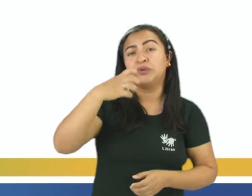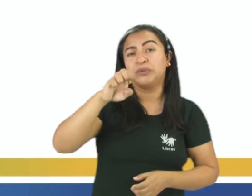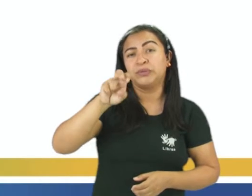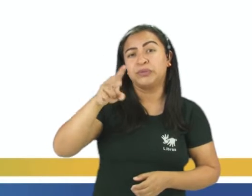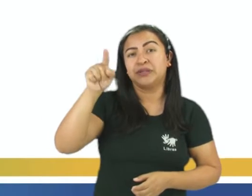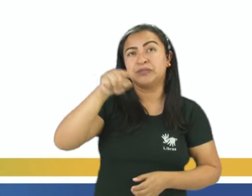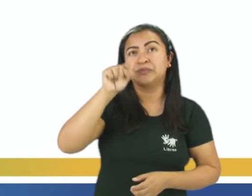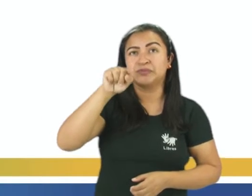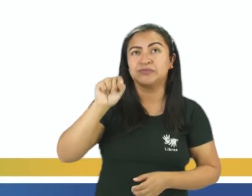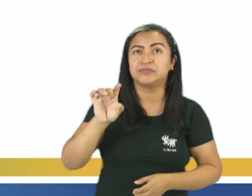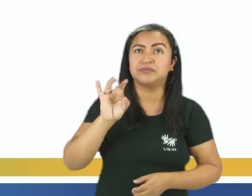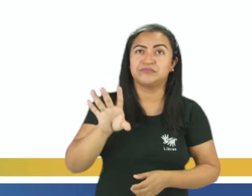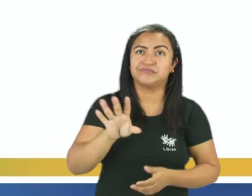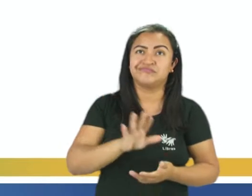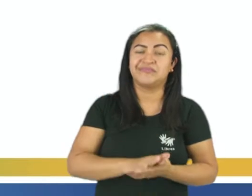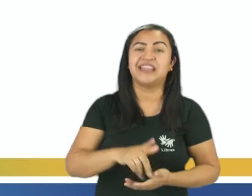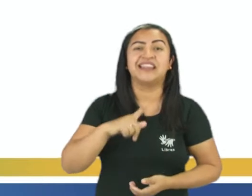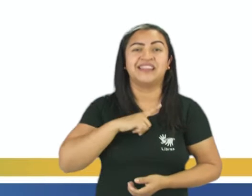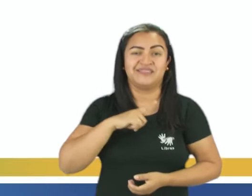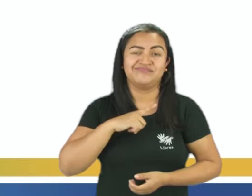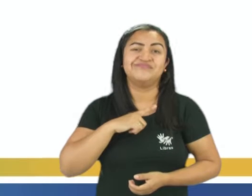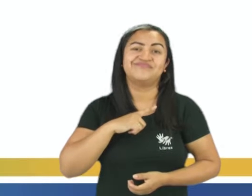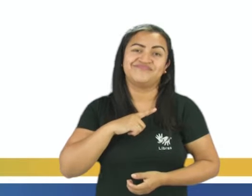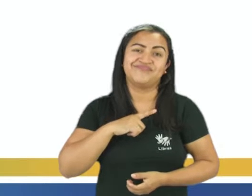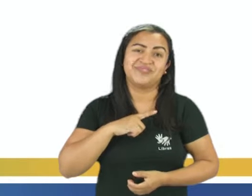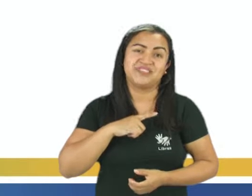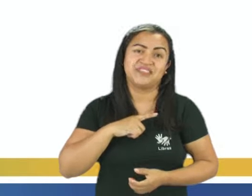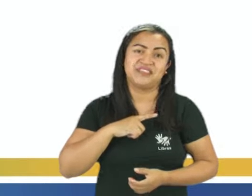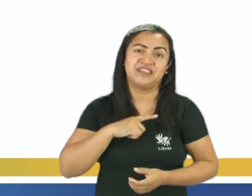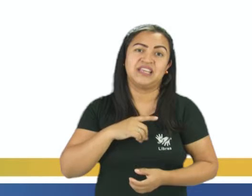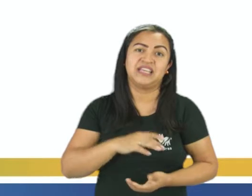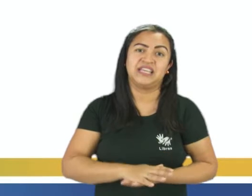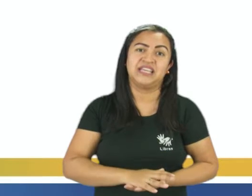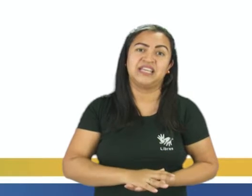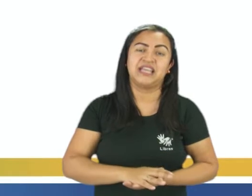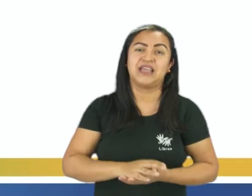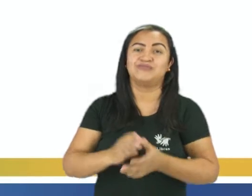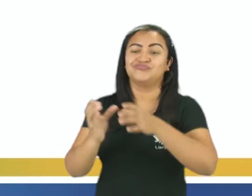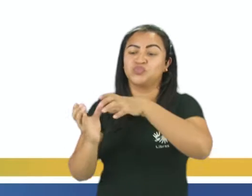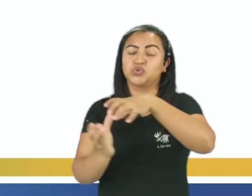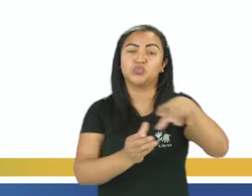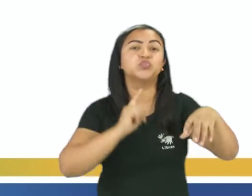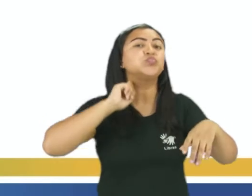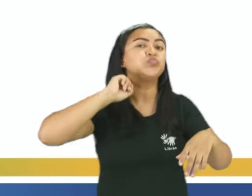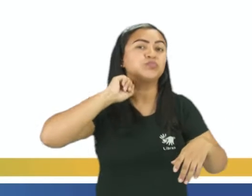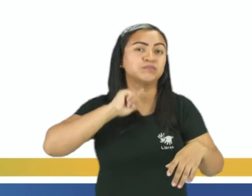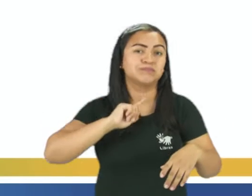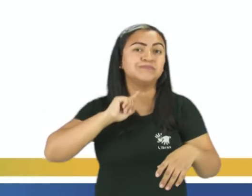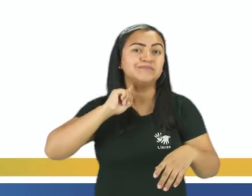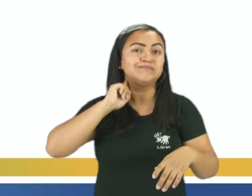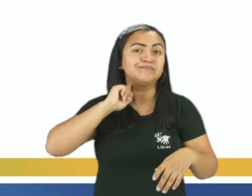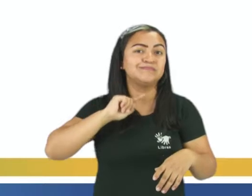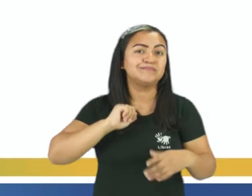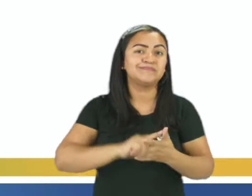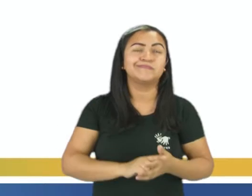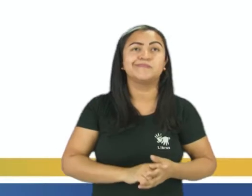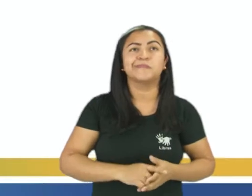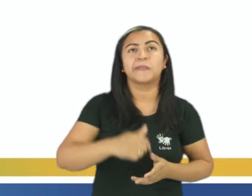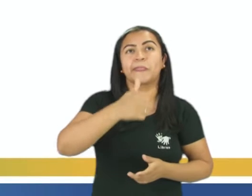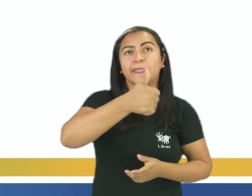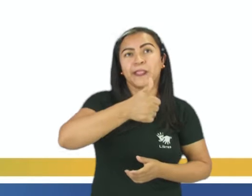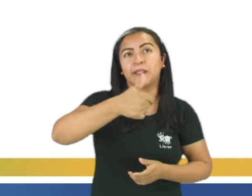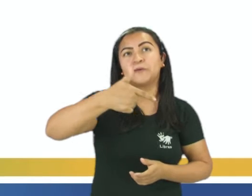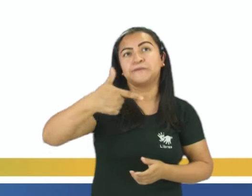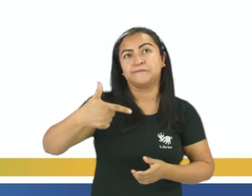brasileira é atendida por rede coletora de estação de tratamento de esgotos. 12%